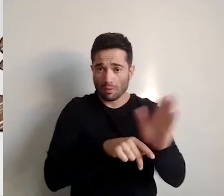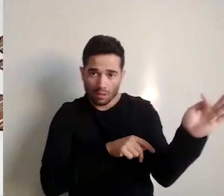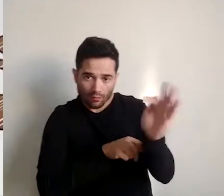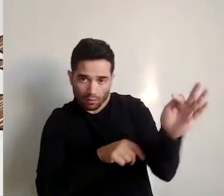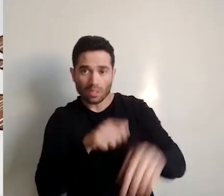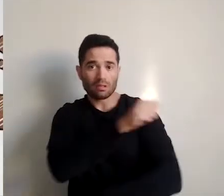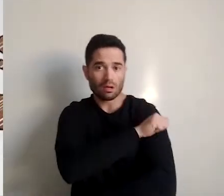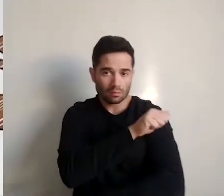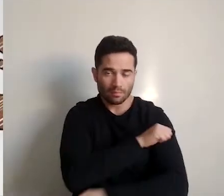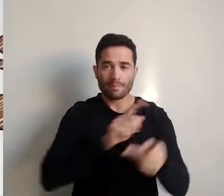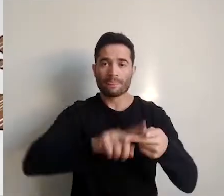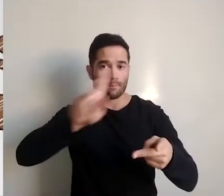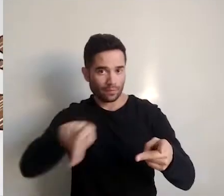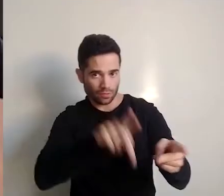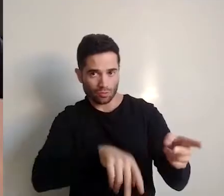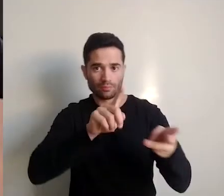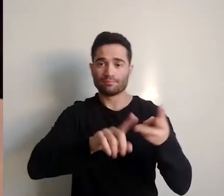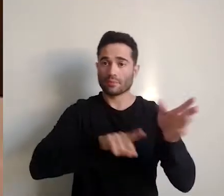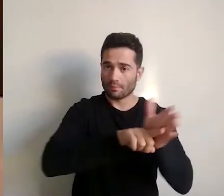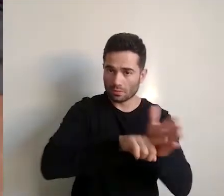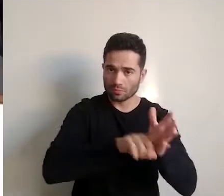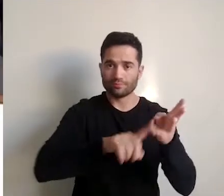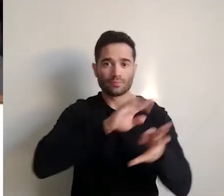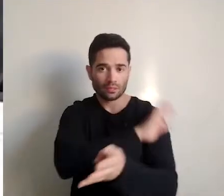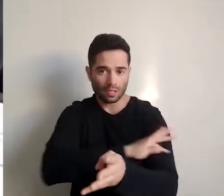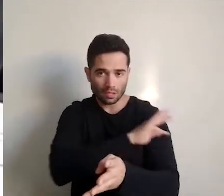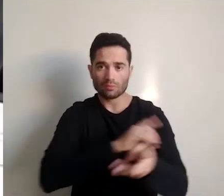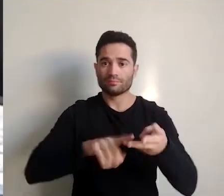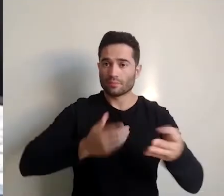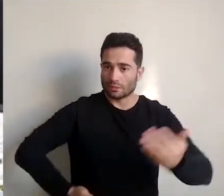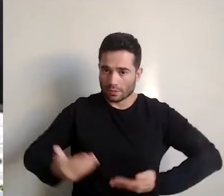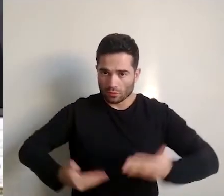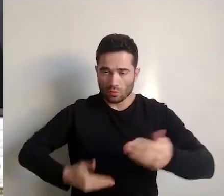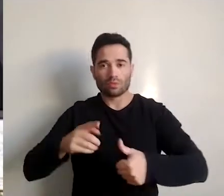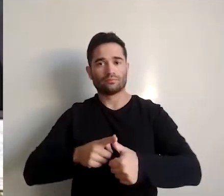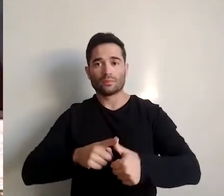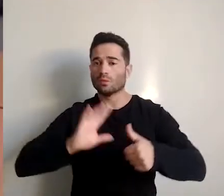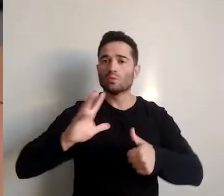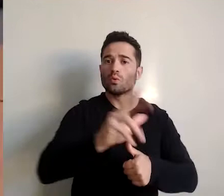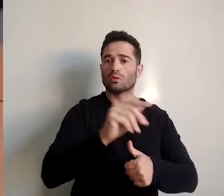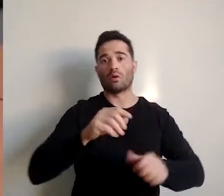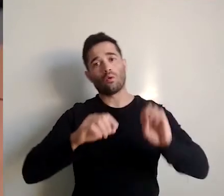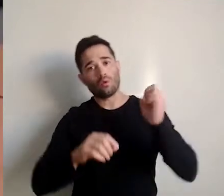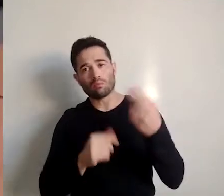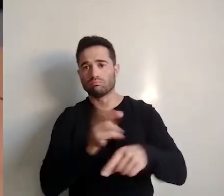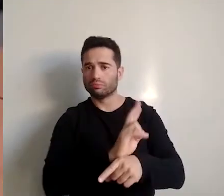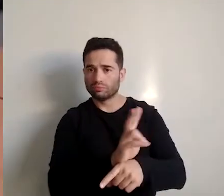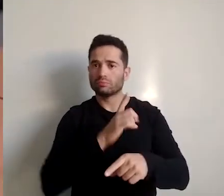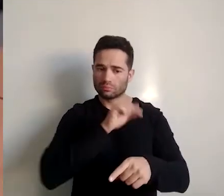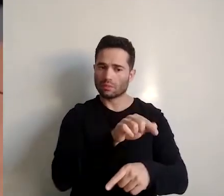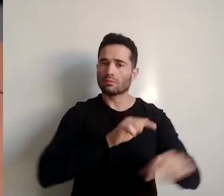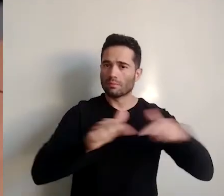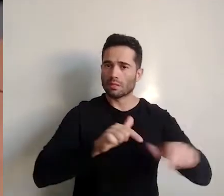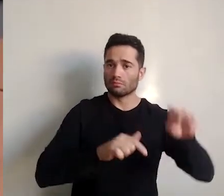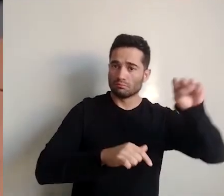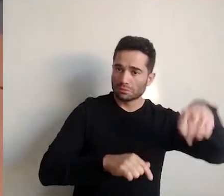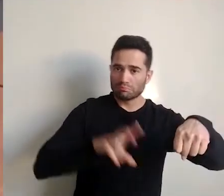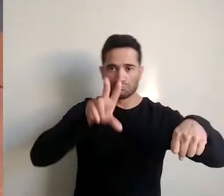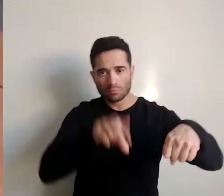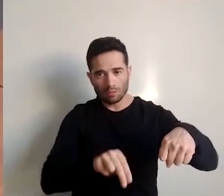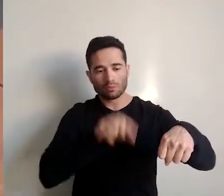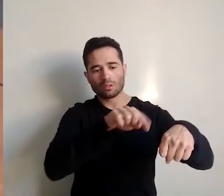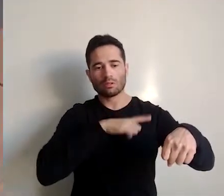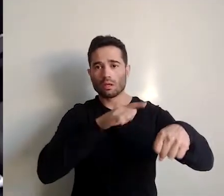pesquisadores, técnicos, servidores, funcionários ou dirigentes em atividade ou não, que tenham prestado